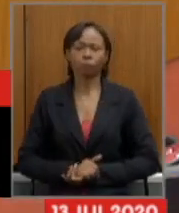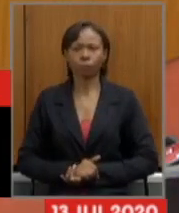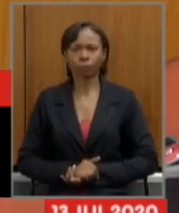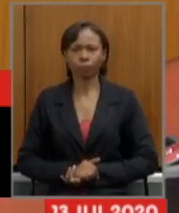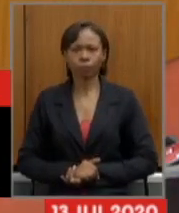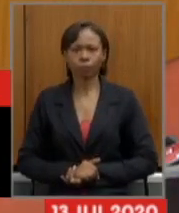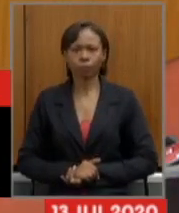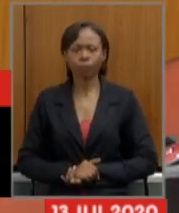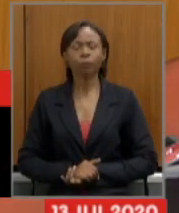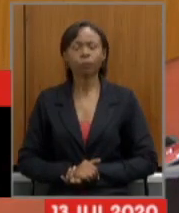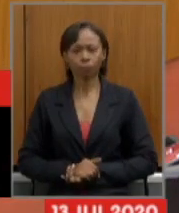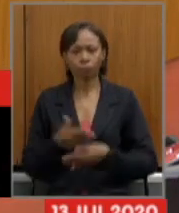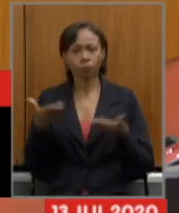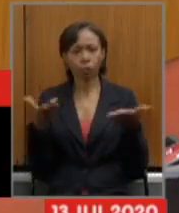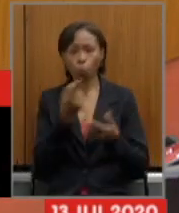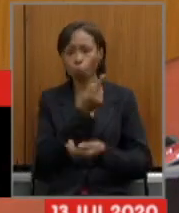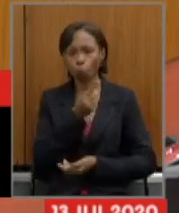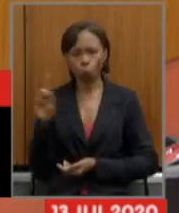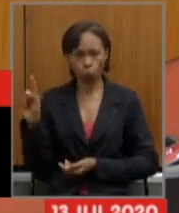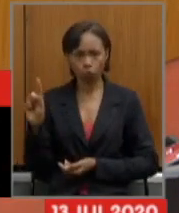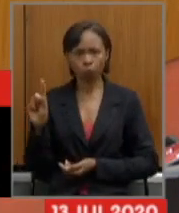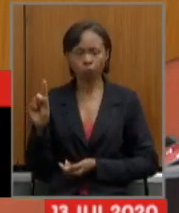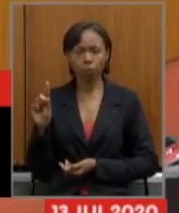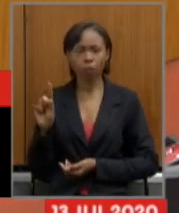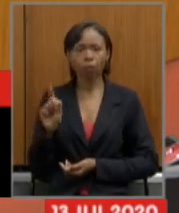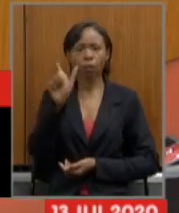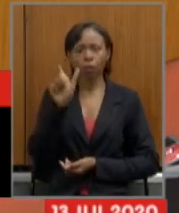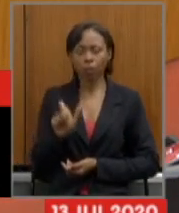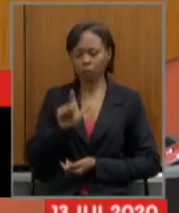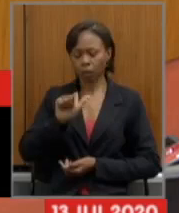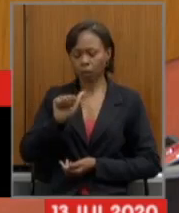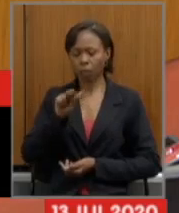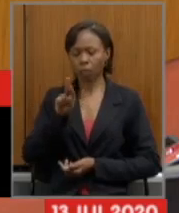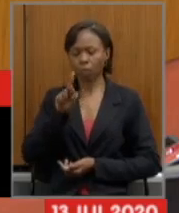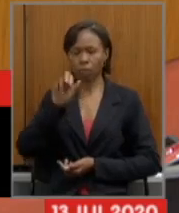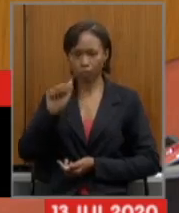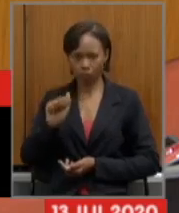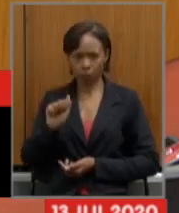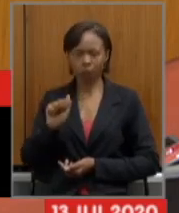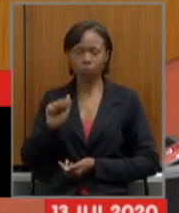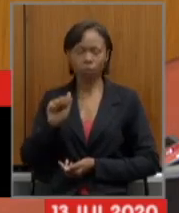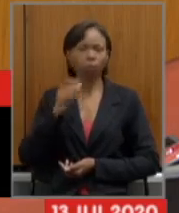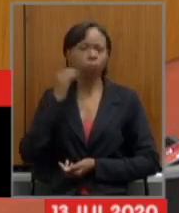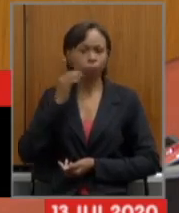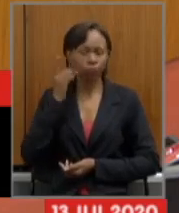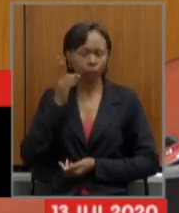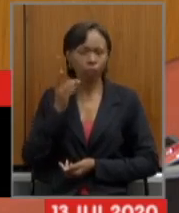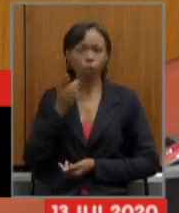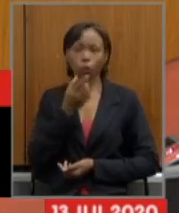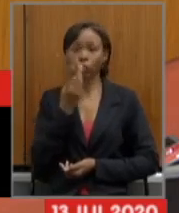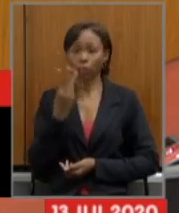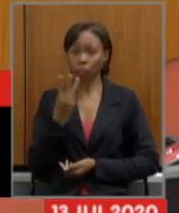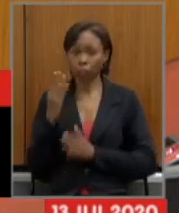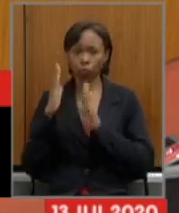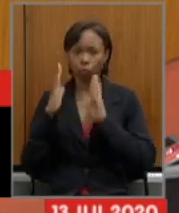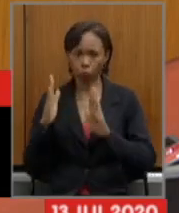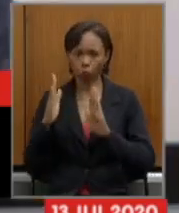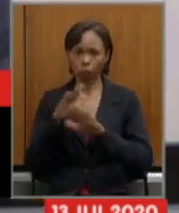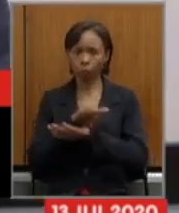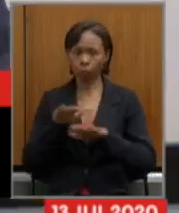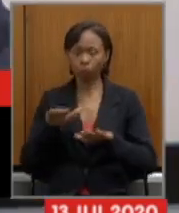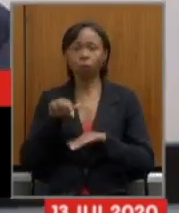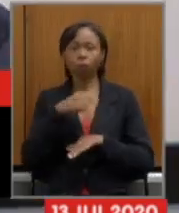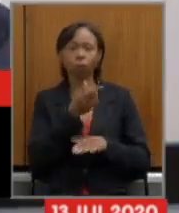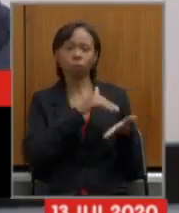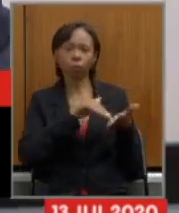ok agora a última intervenção da deputada Laura Serrano fechando o terceiro bloco e depois as respostas dos secretários